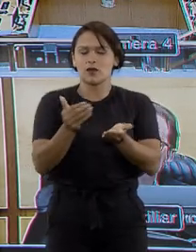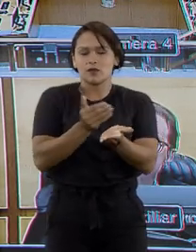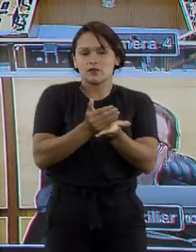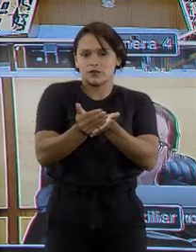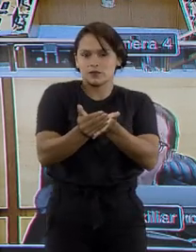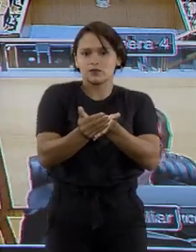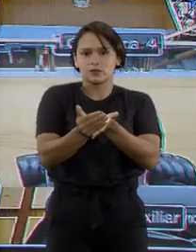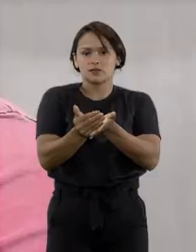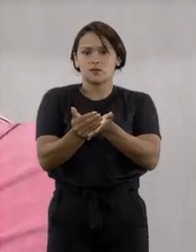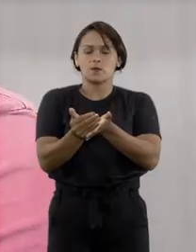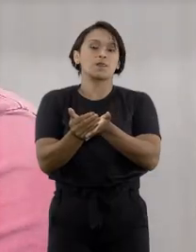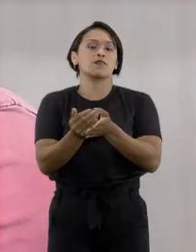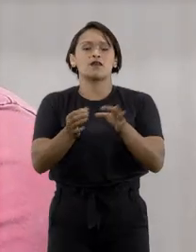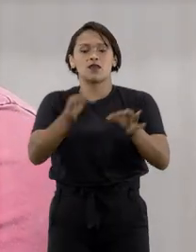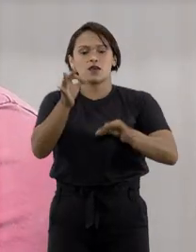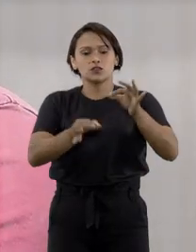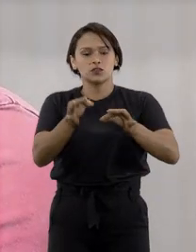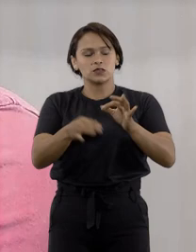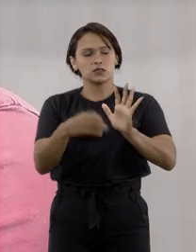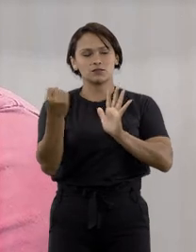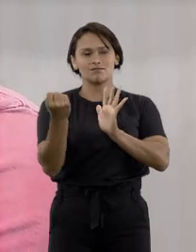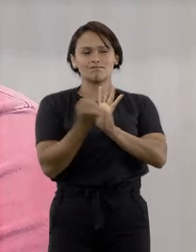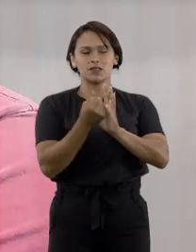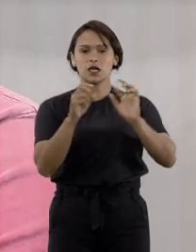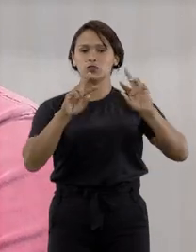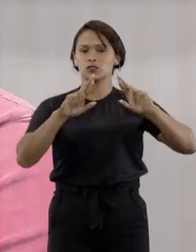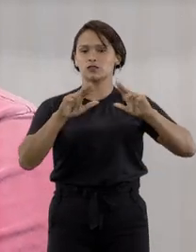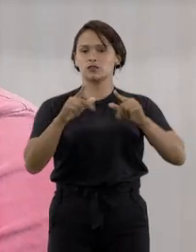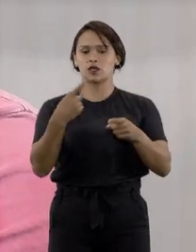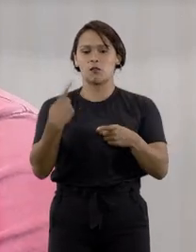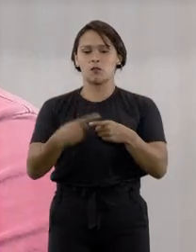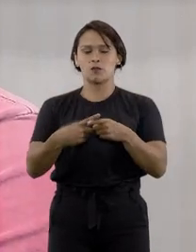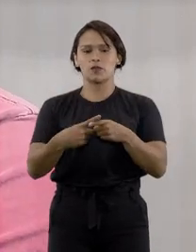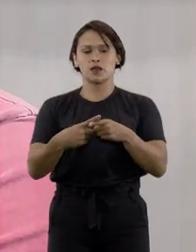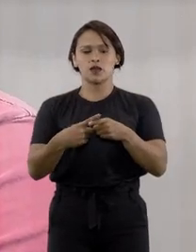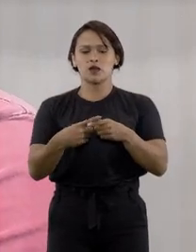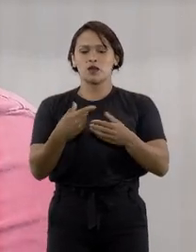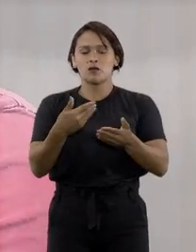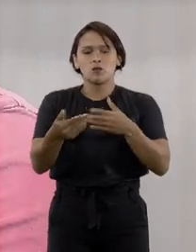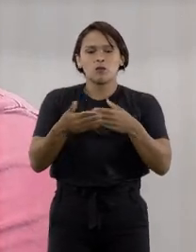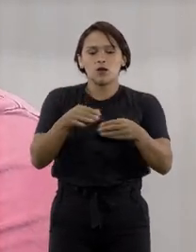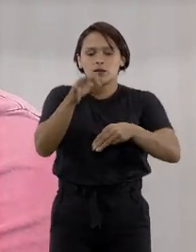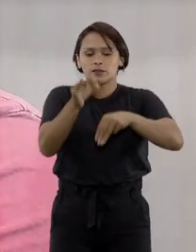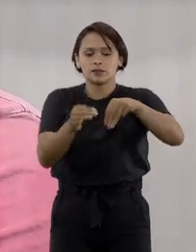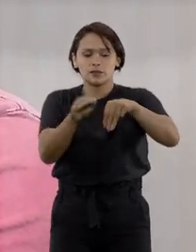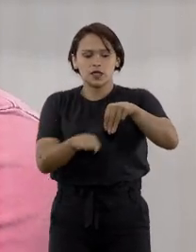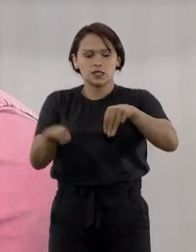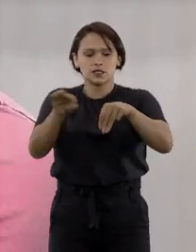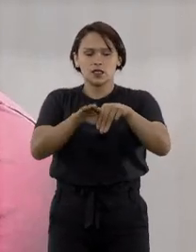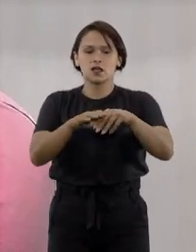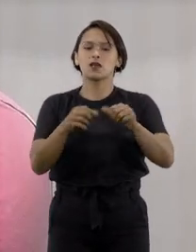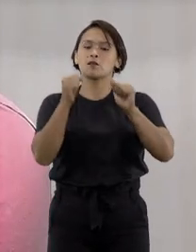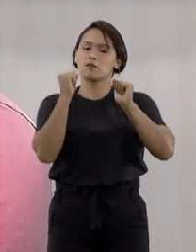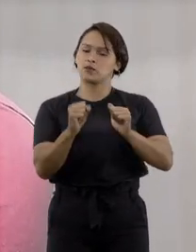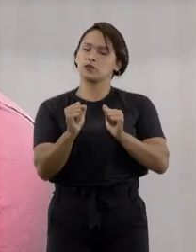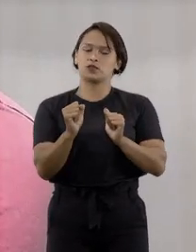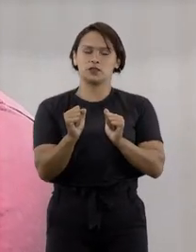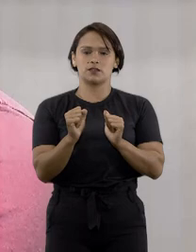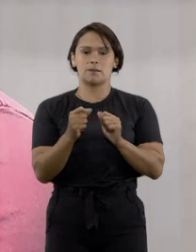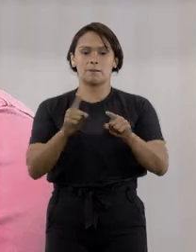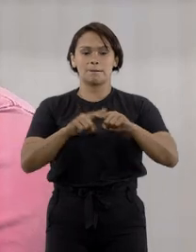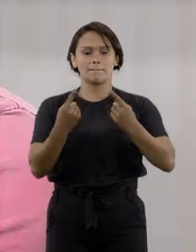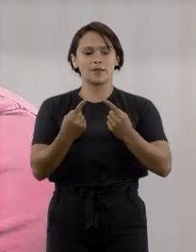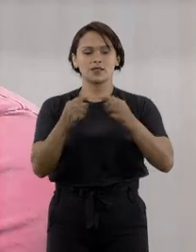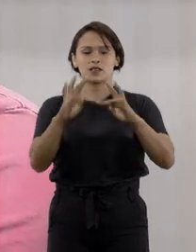voltaram a fluir. A justiça é emblemática para nós, porque a partir daquele momento, qualquer ministro que quisesse proferir uma decisão estaria